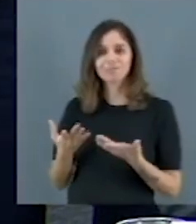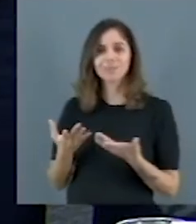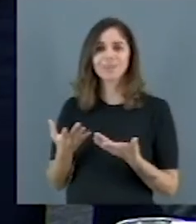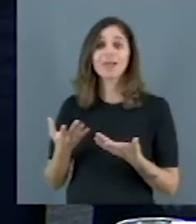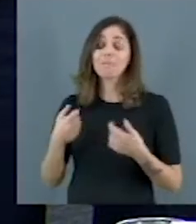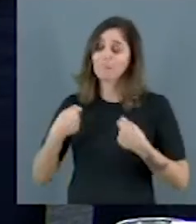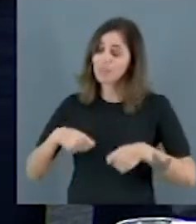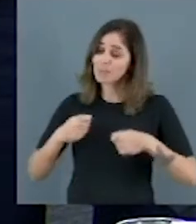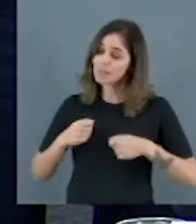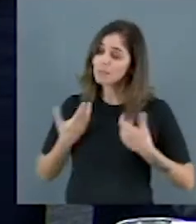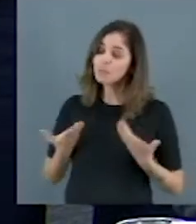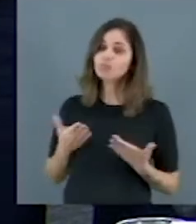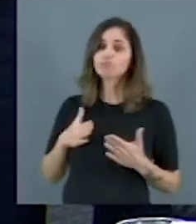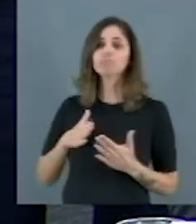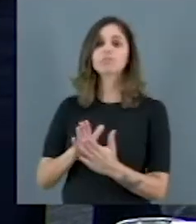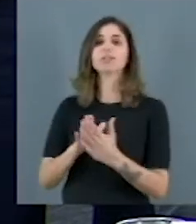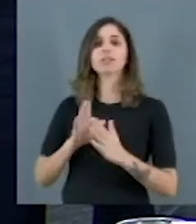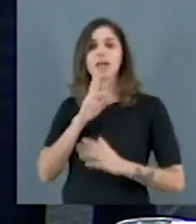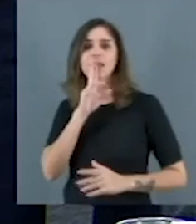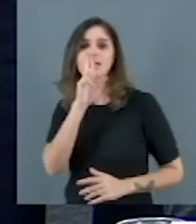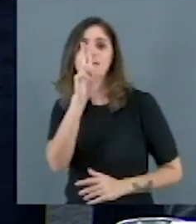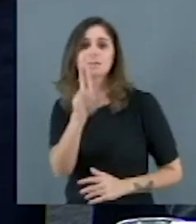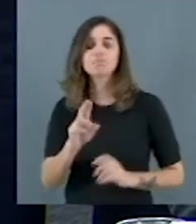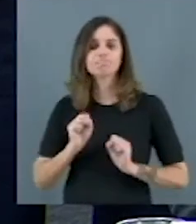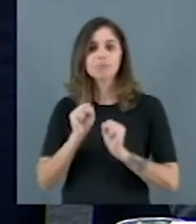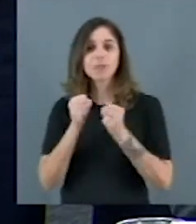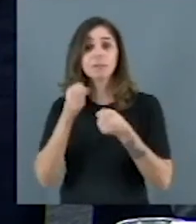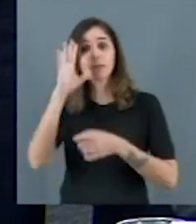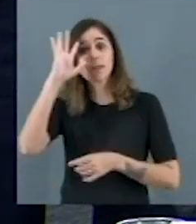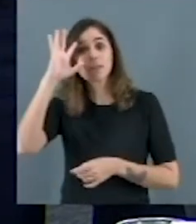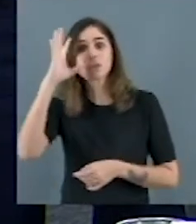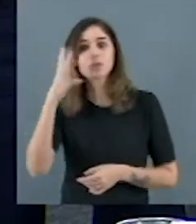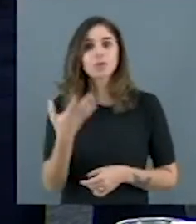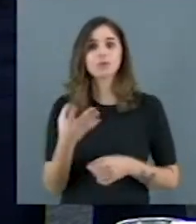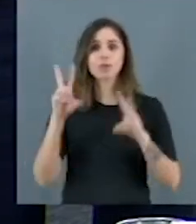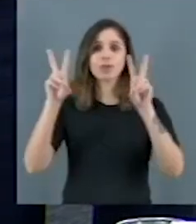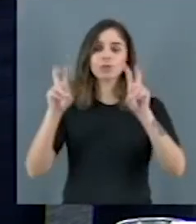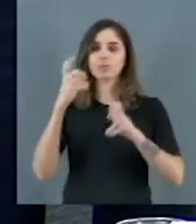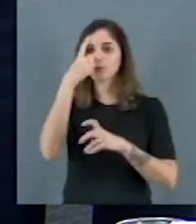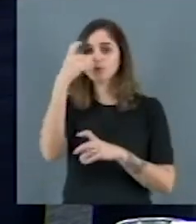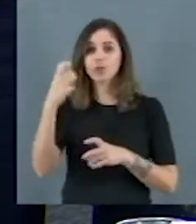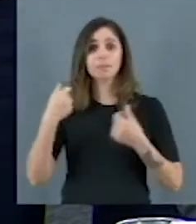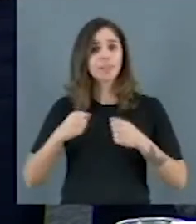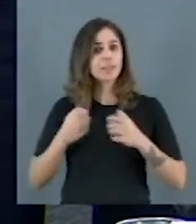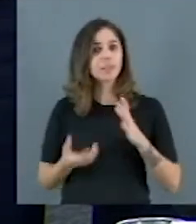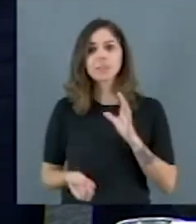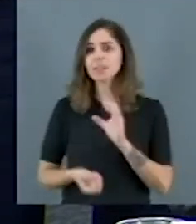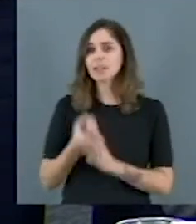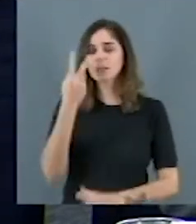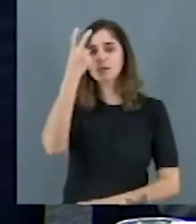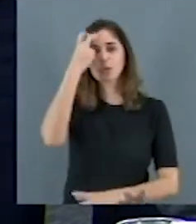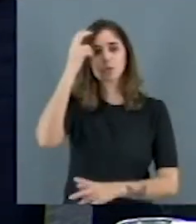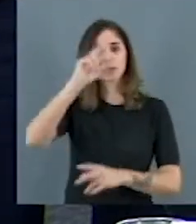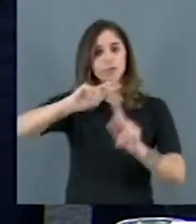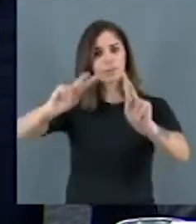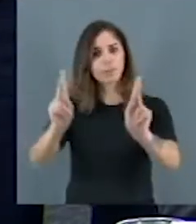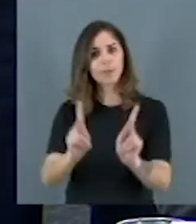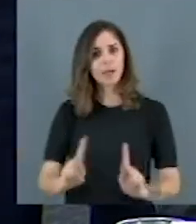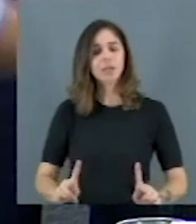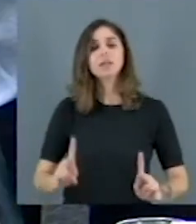violência, nós precisamos, com urgência, construir uma cultura de paz e entendemos que as escolas,